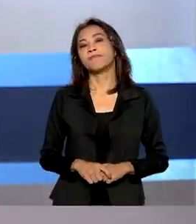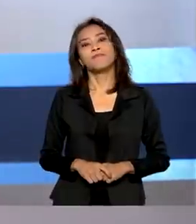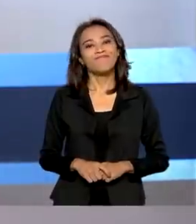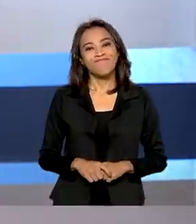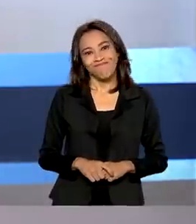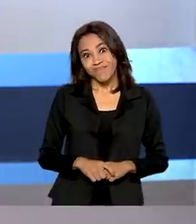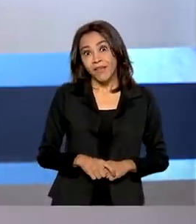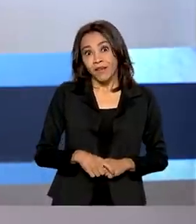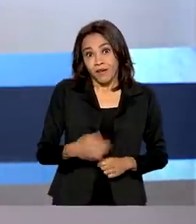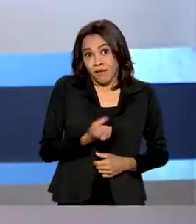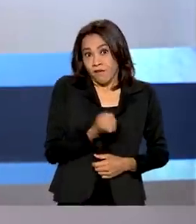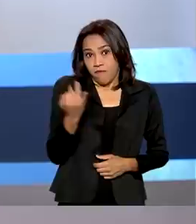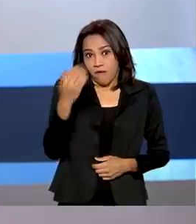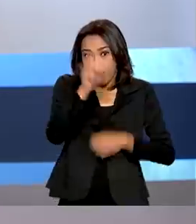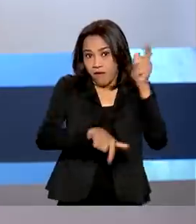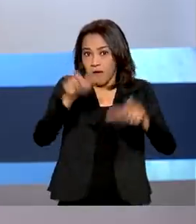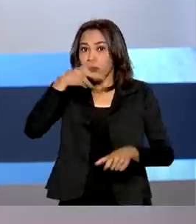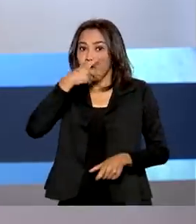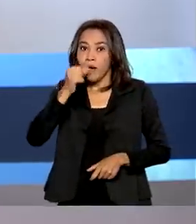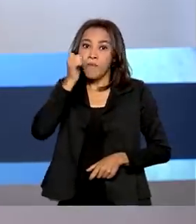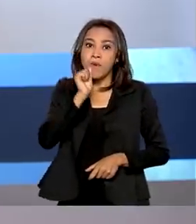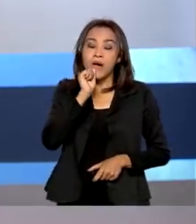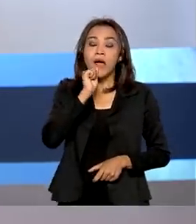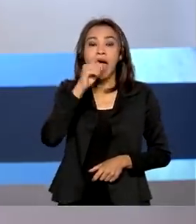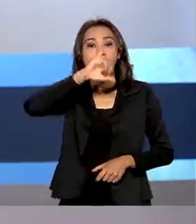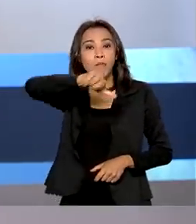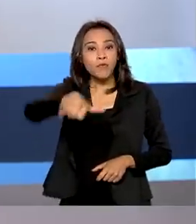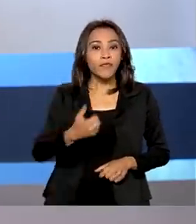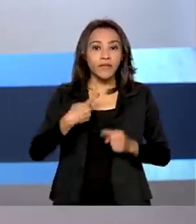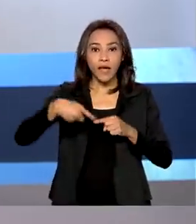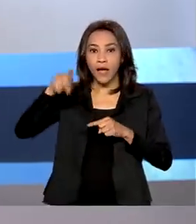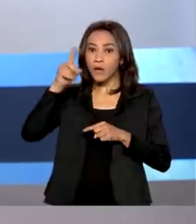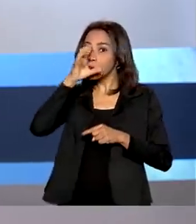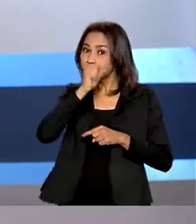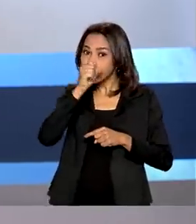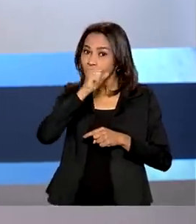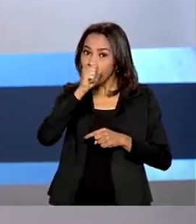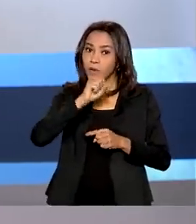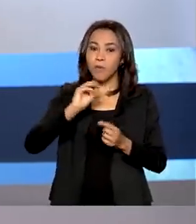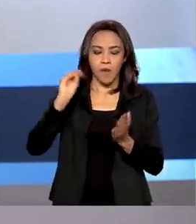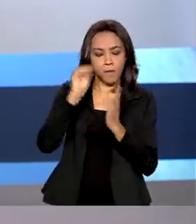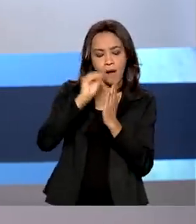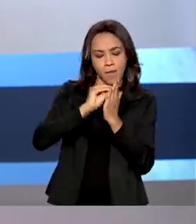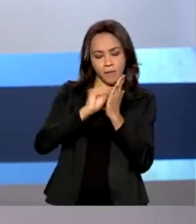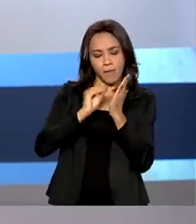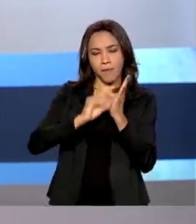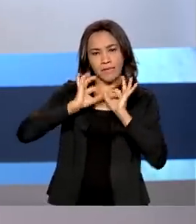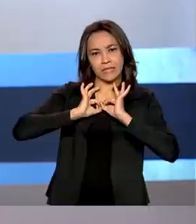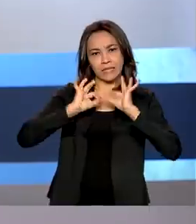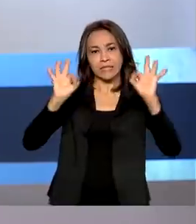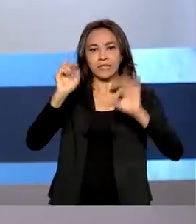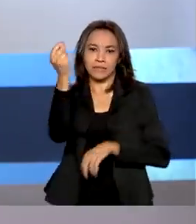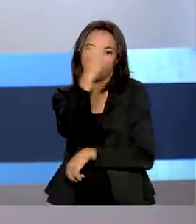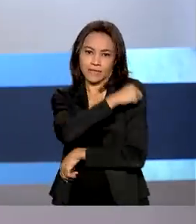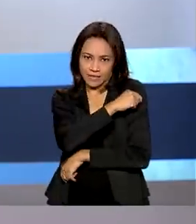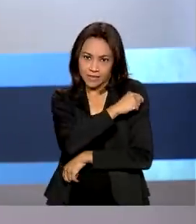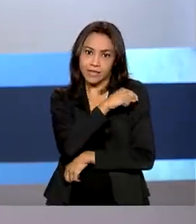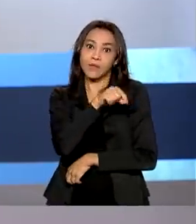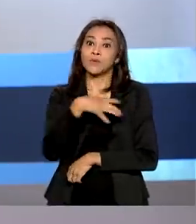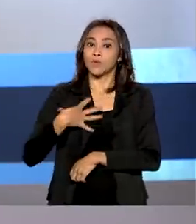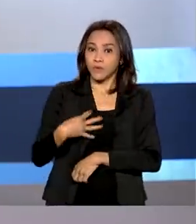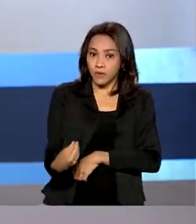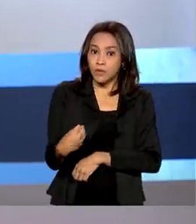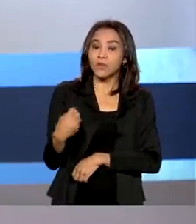Muitos pais aproveitaram o último sábado para colocar as cadernetas de vacina dos filhos em dia. Cerca de 45 mil